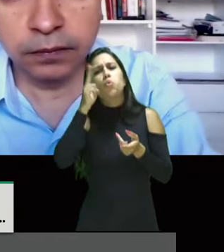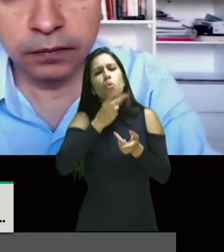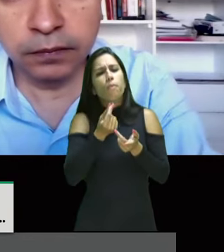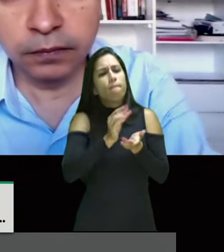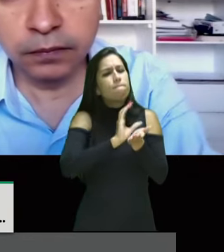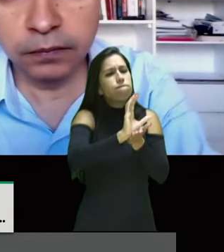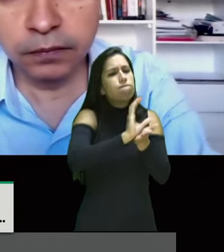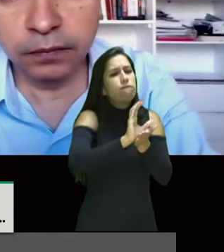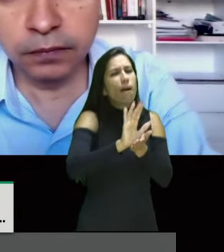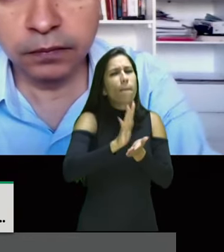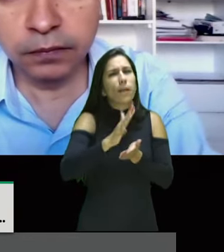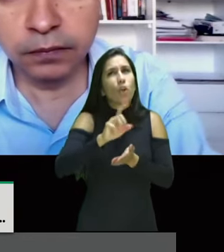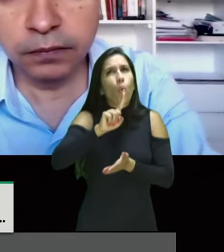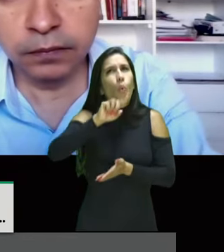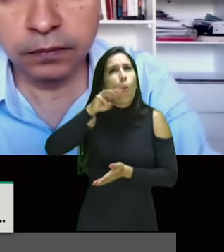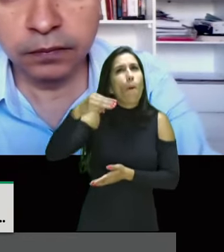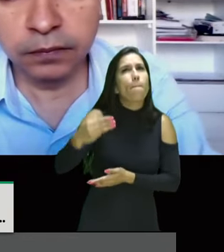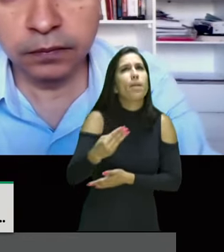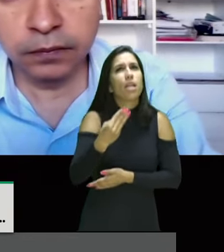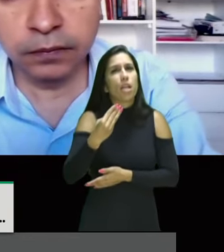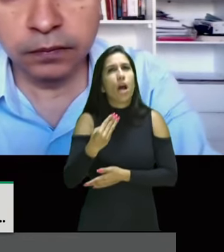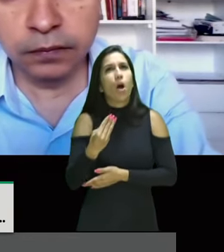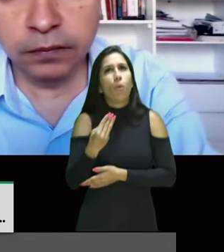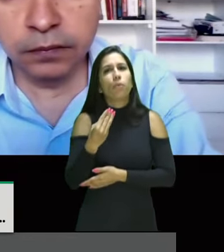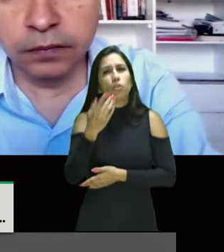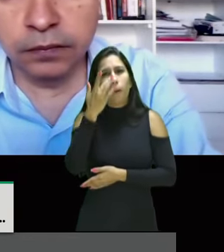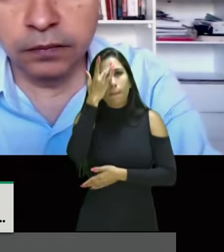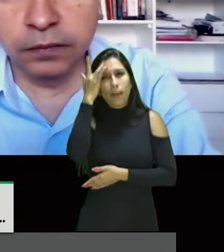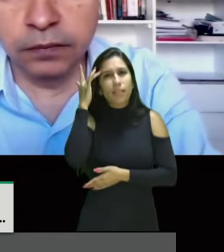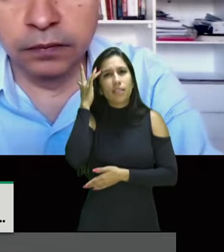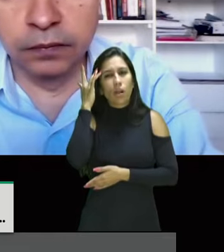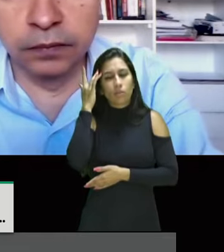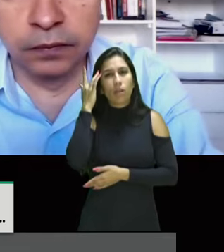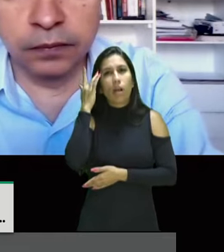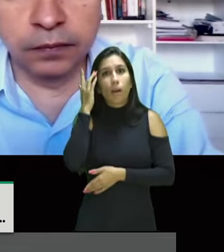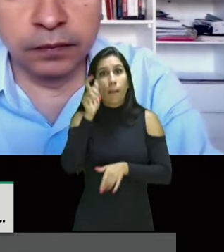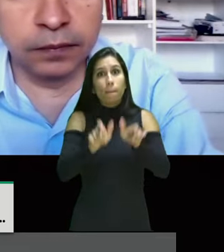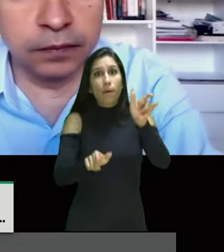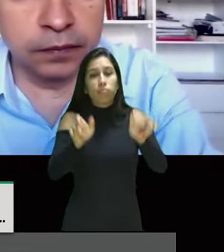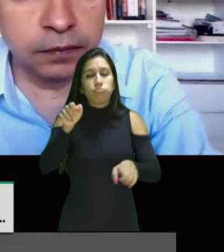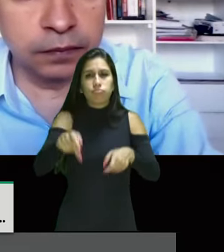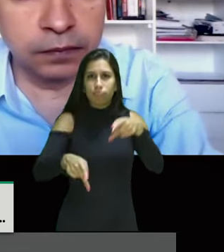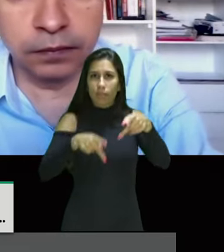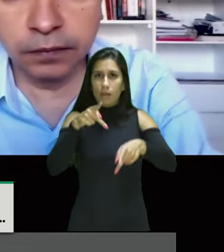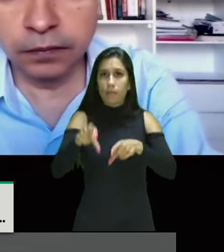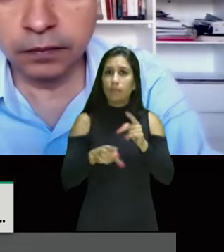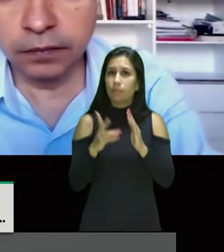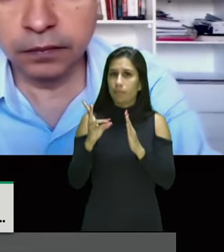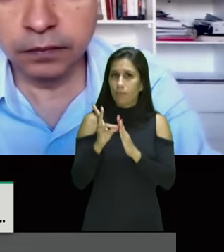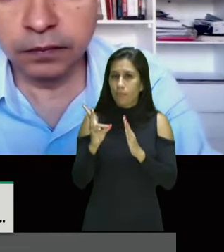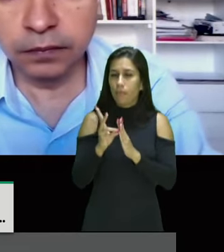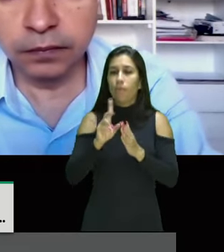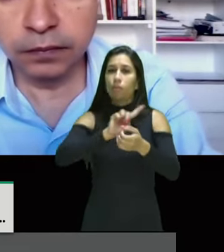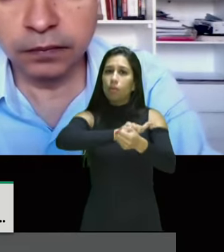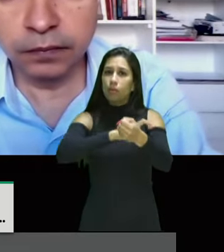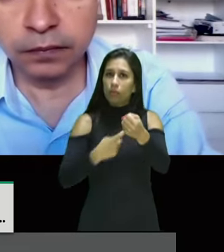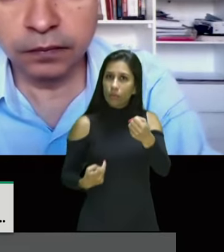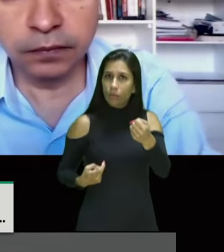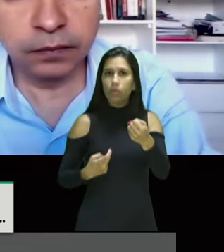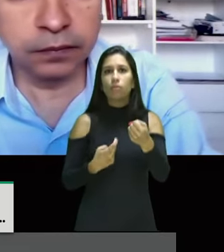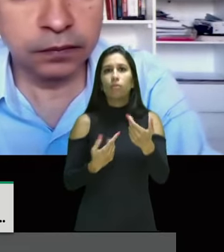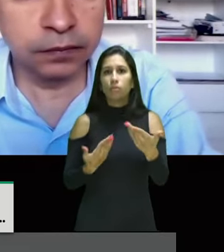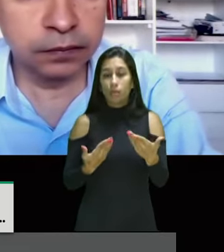.114.000 pessoas de povos e comunidades tradicionais, os indígenas, quilombolas, os